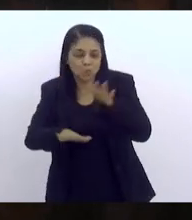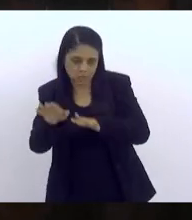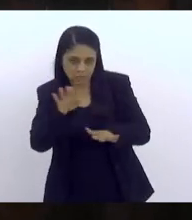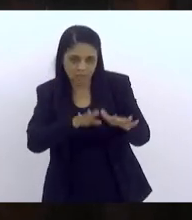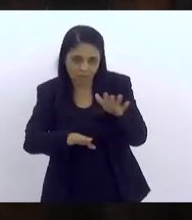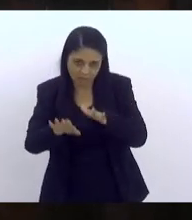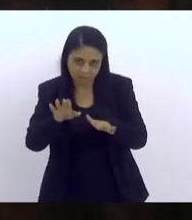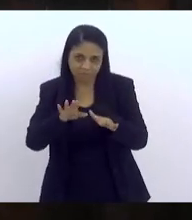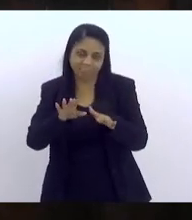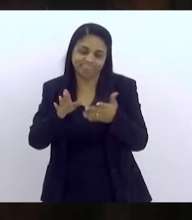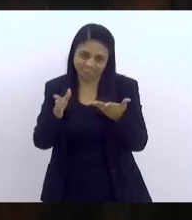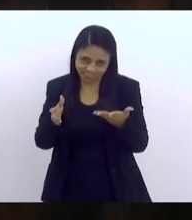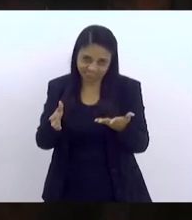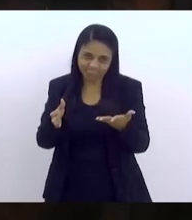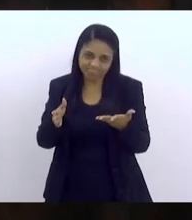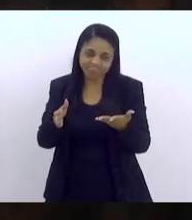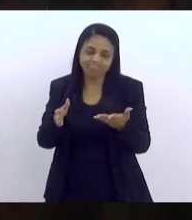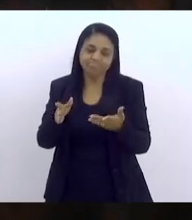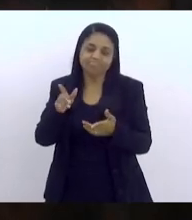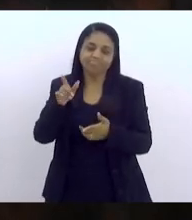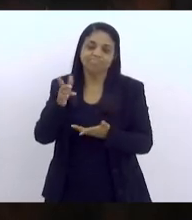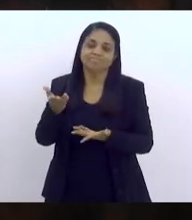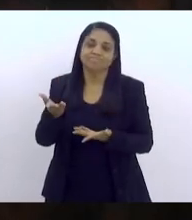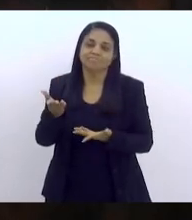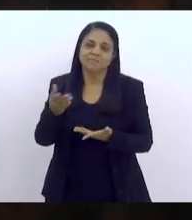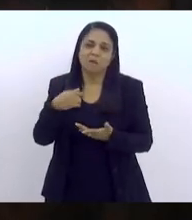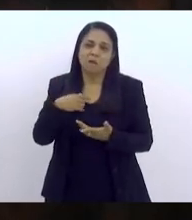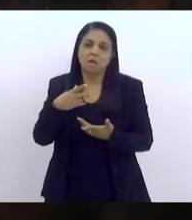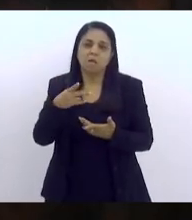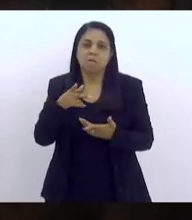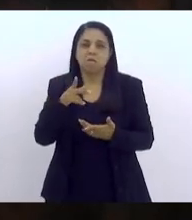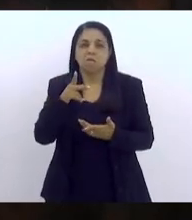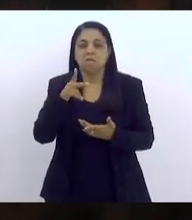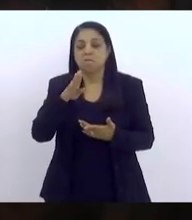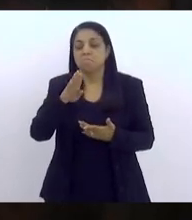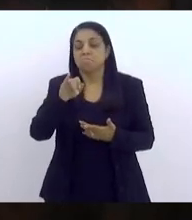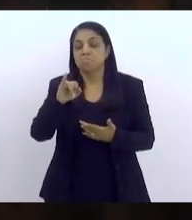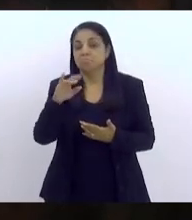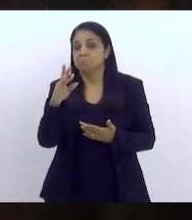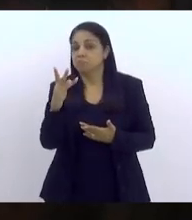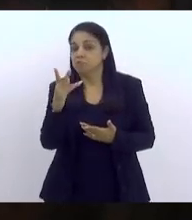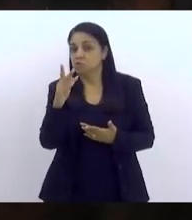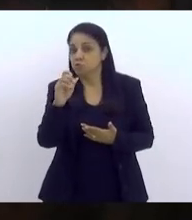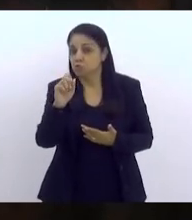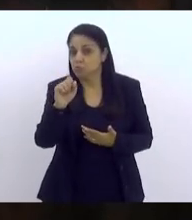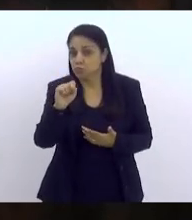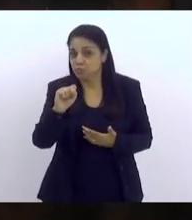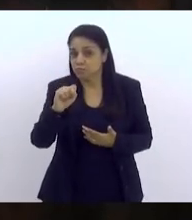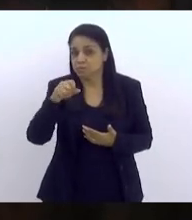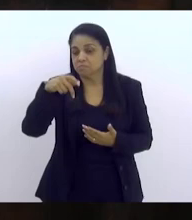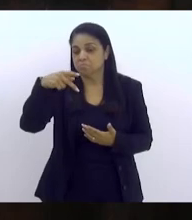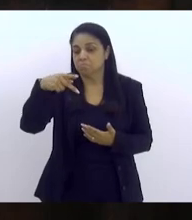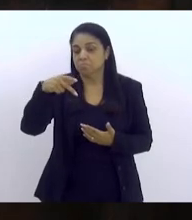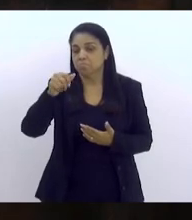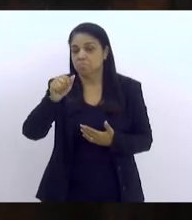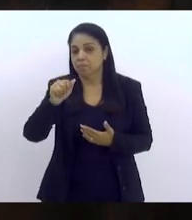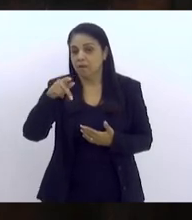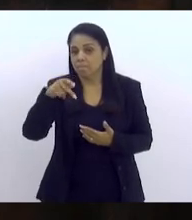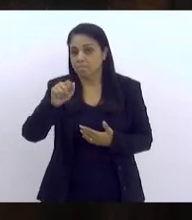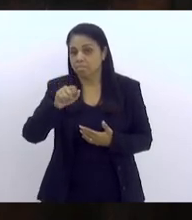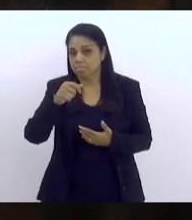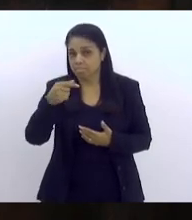-papões. Está certo o português? Não sei. E também lembrando que nós já temos algumas